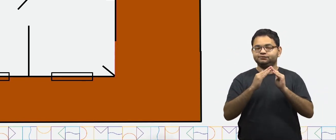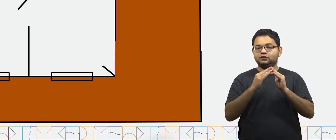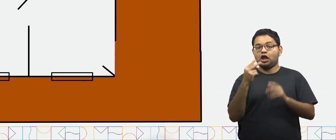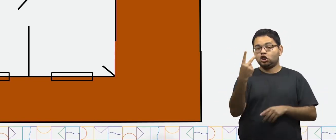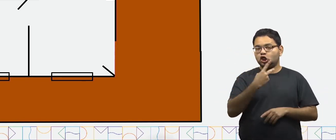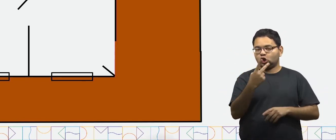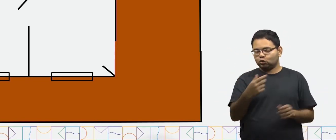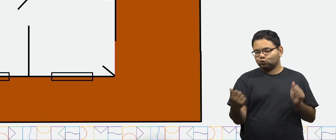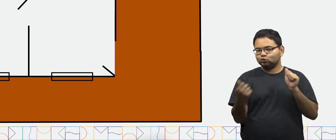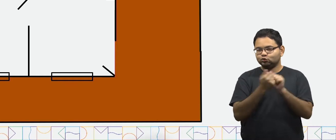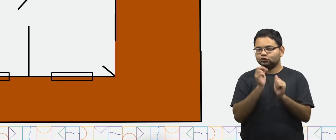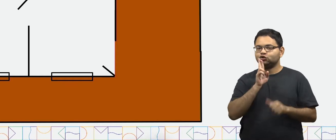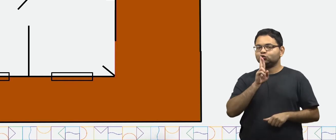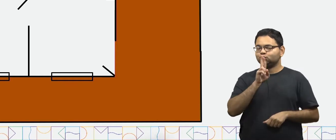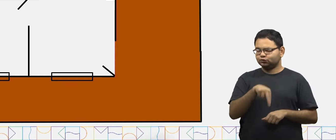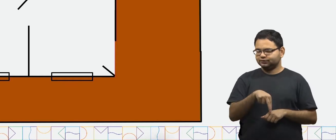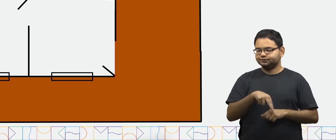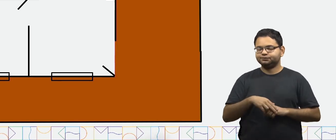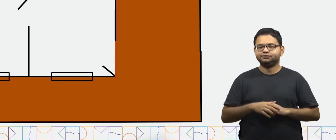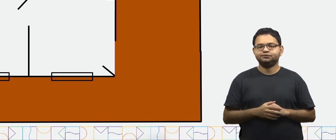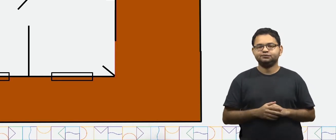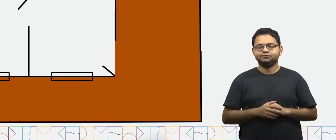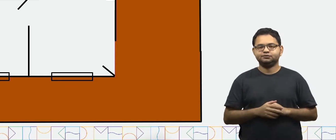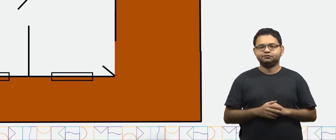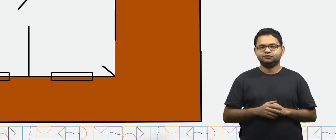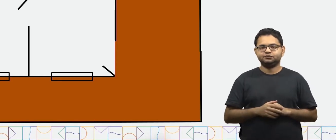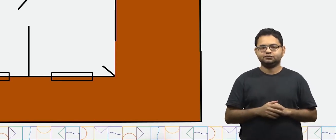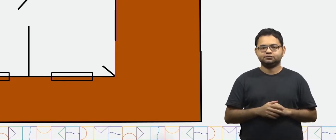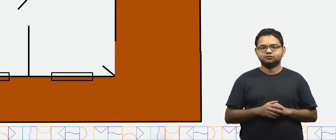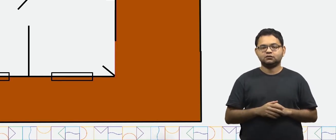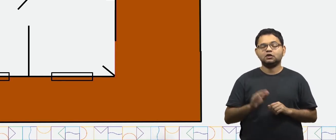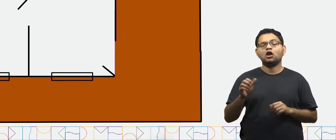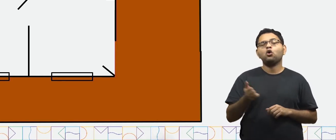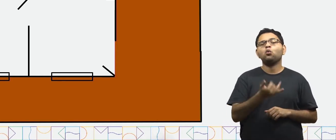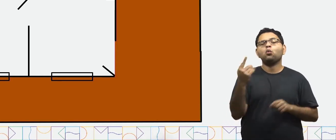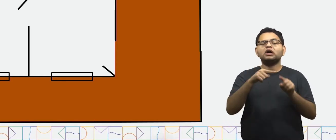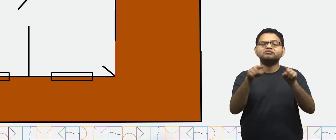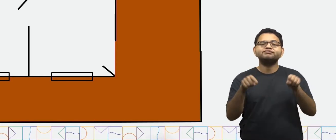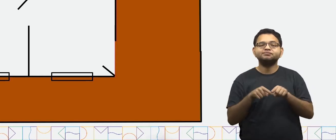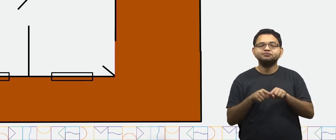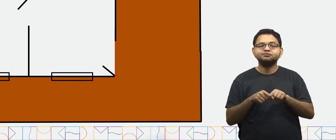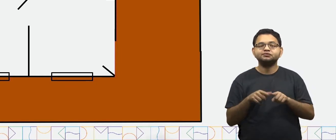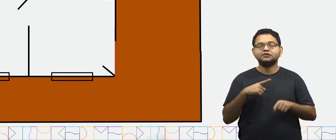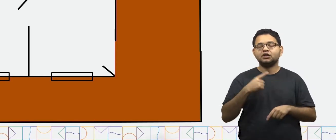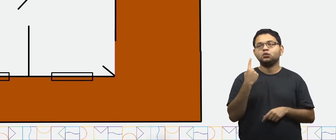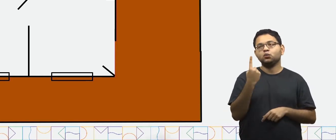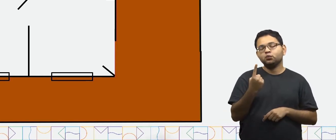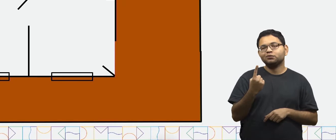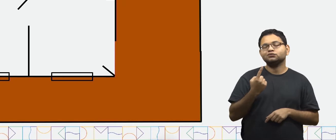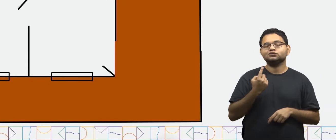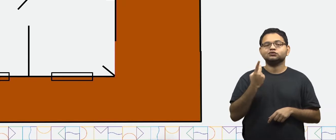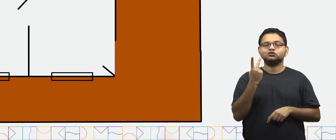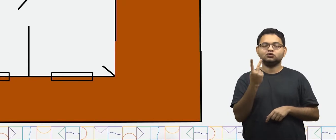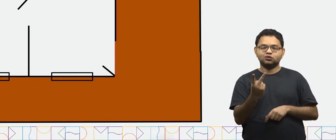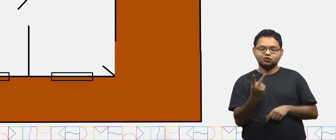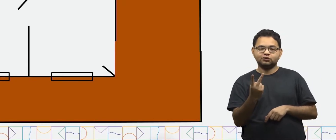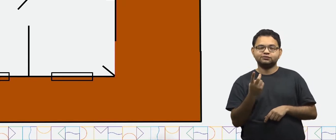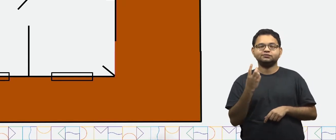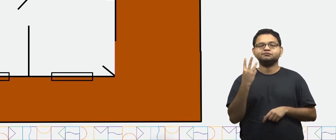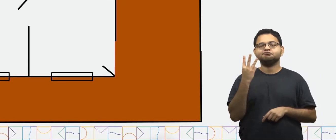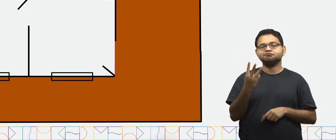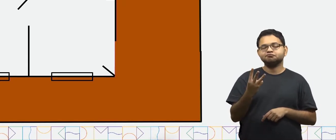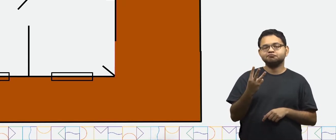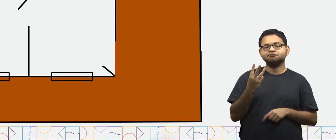possamos responder algumas perguntinhas. Vamos lá contar os cômodos. 1, 2,